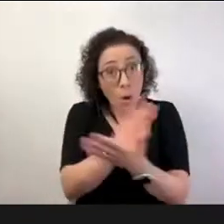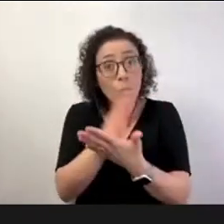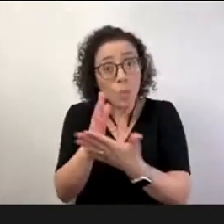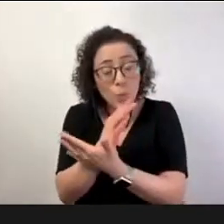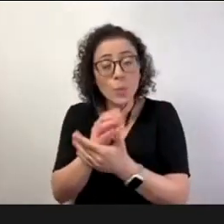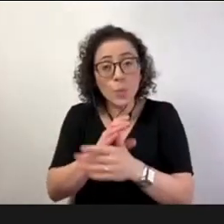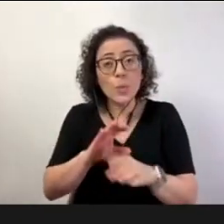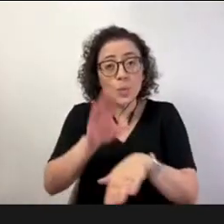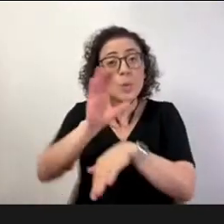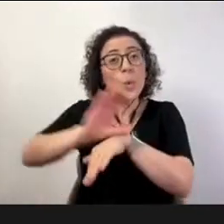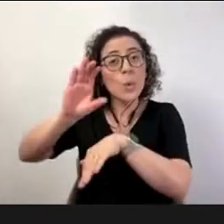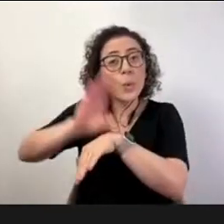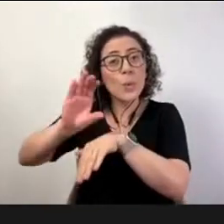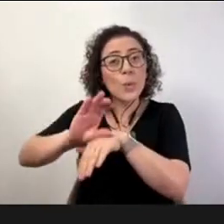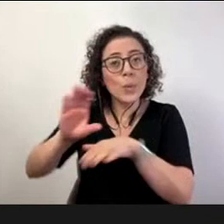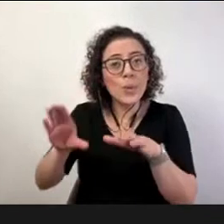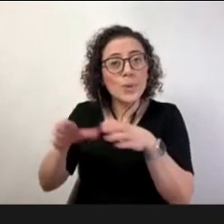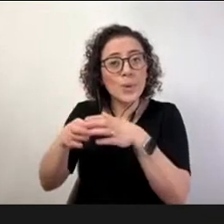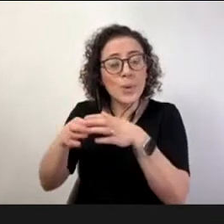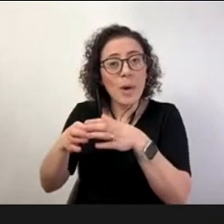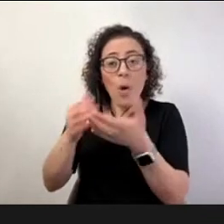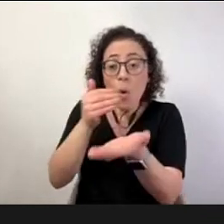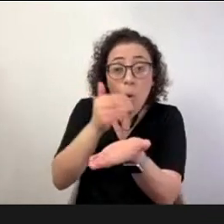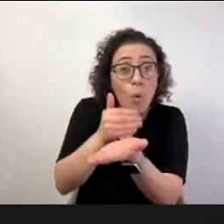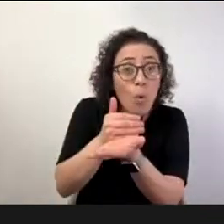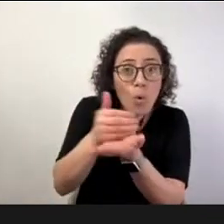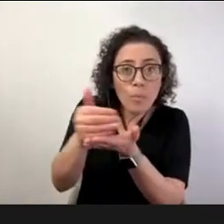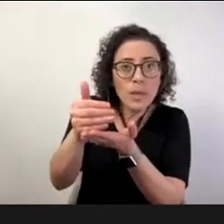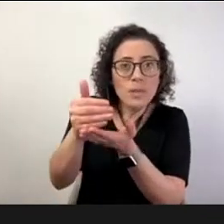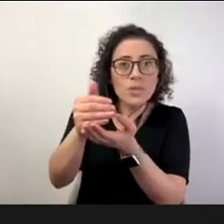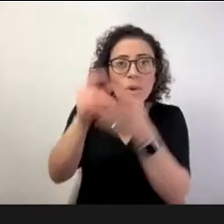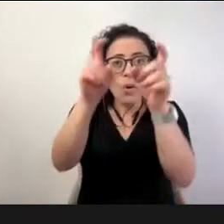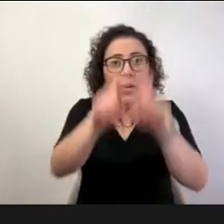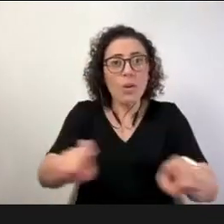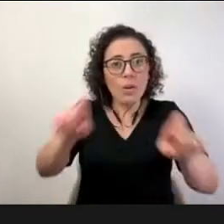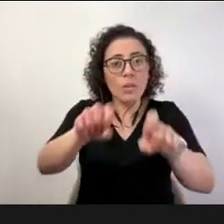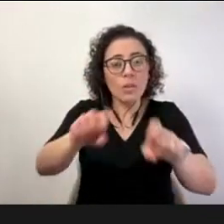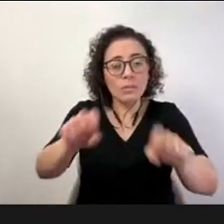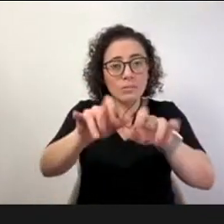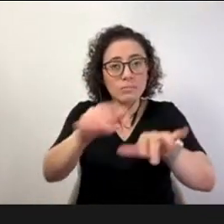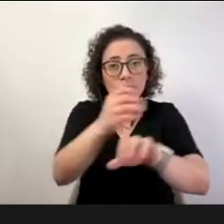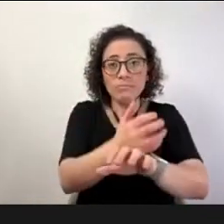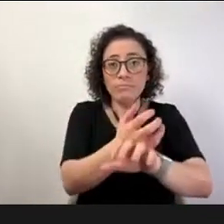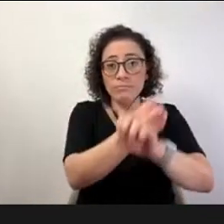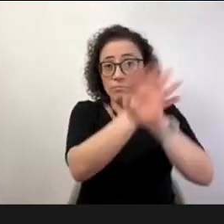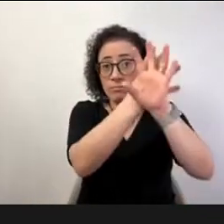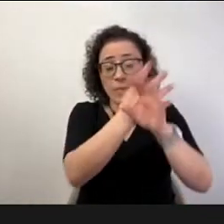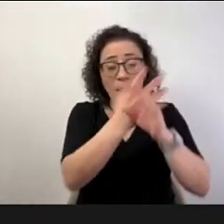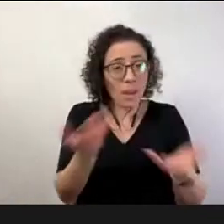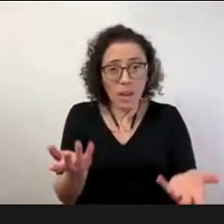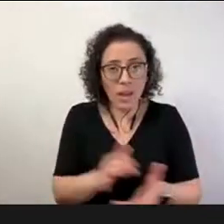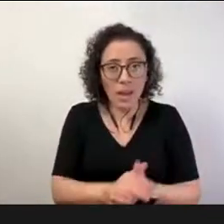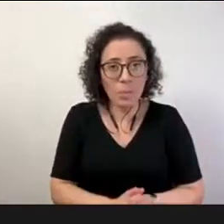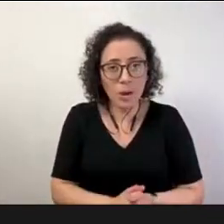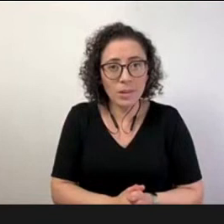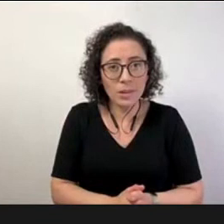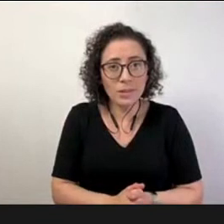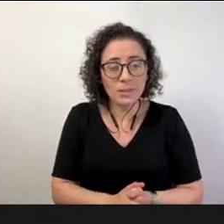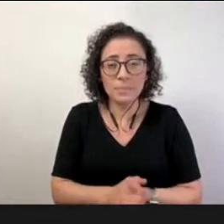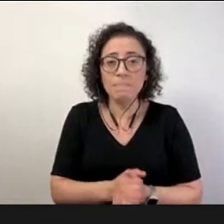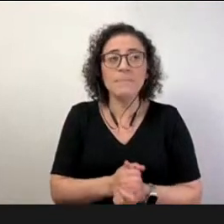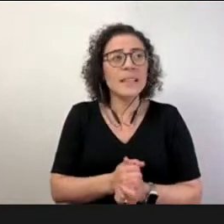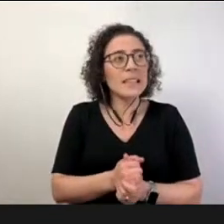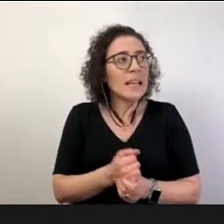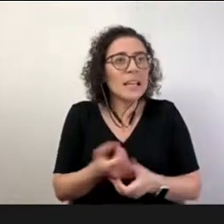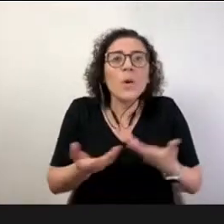novas né como é que eu faço pra manter isso no remoto então vou trazer alguns pontos aqui que pra mim foram fundamentais e continuam